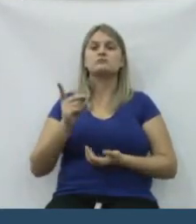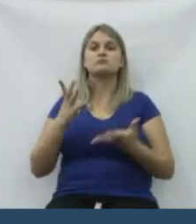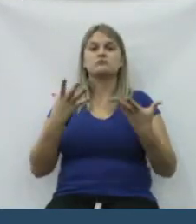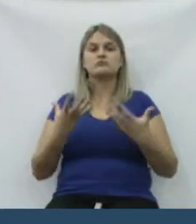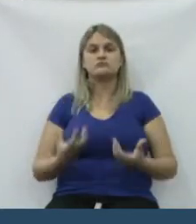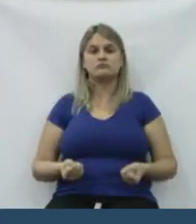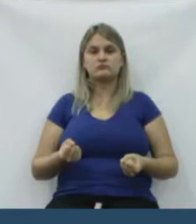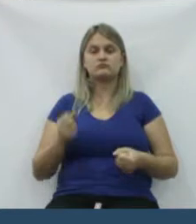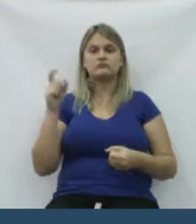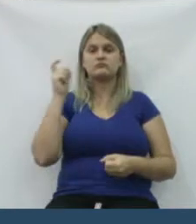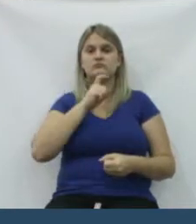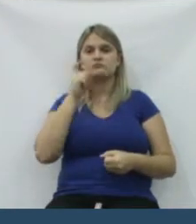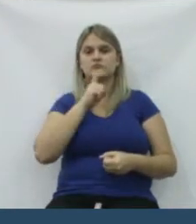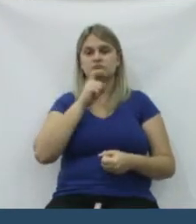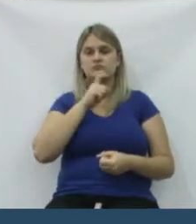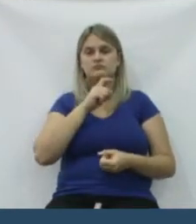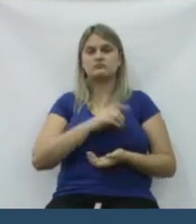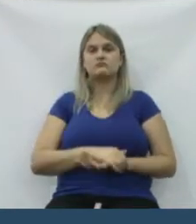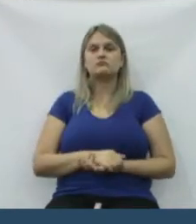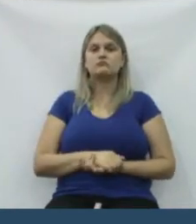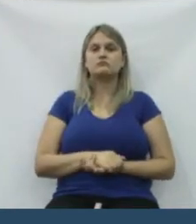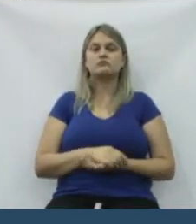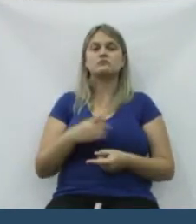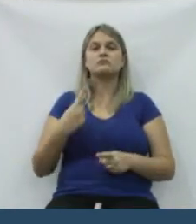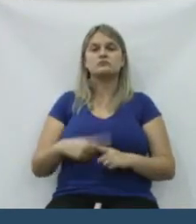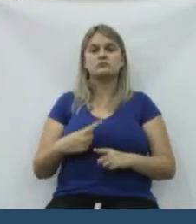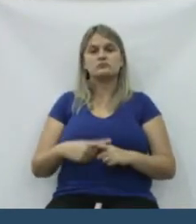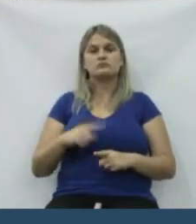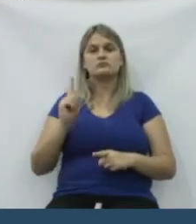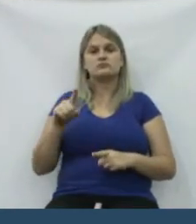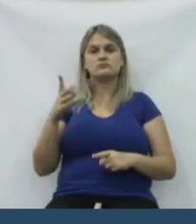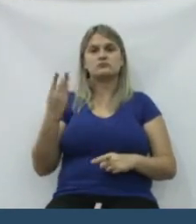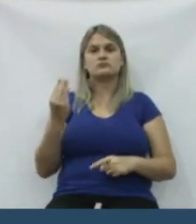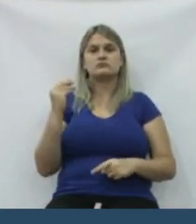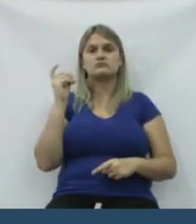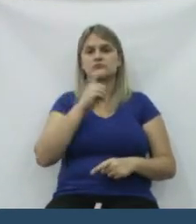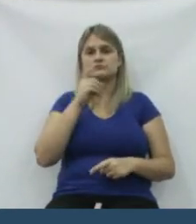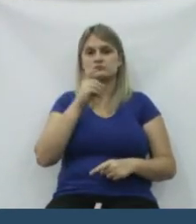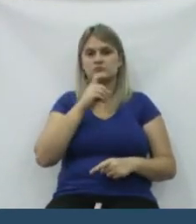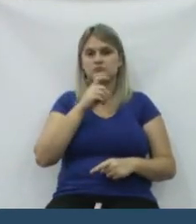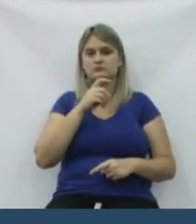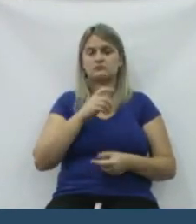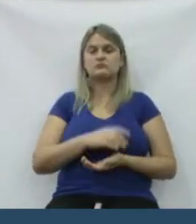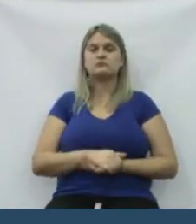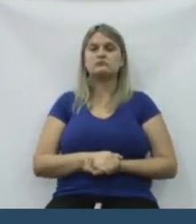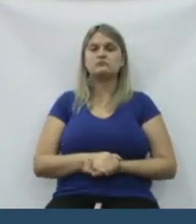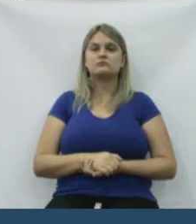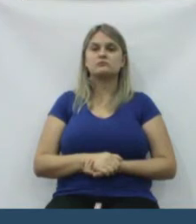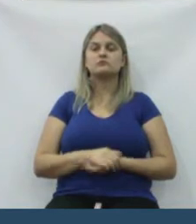E não aceitar mentira. Porque é muita mentira.